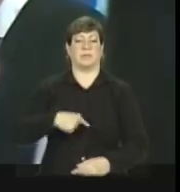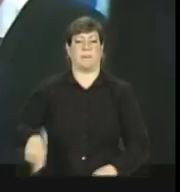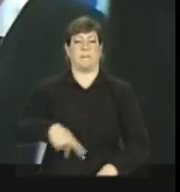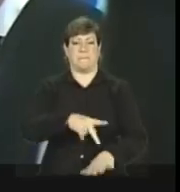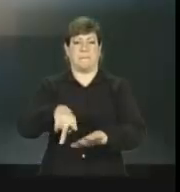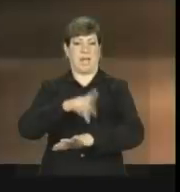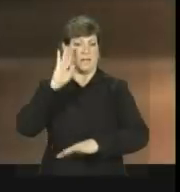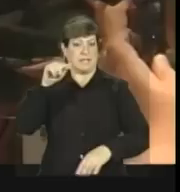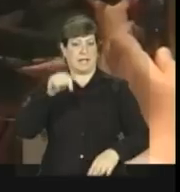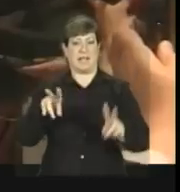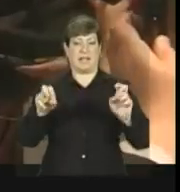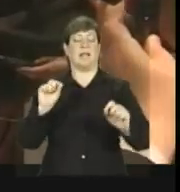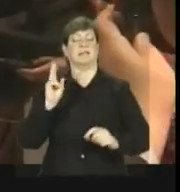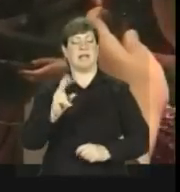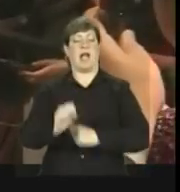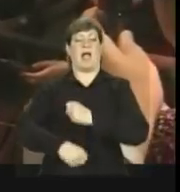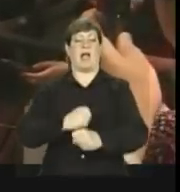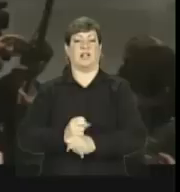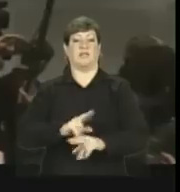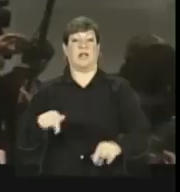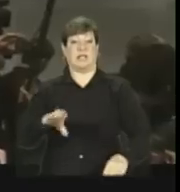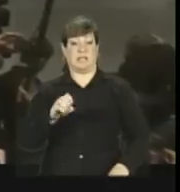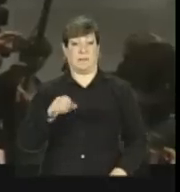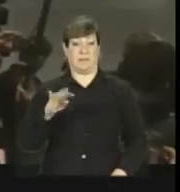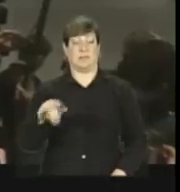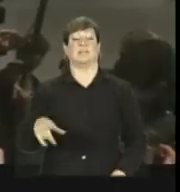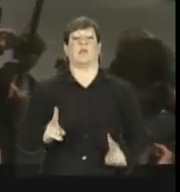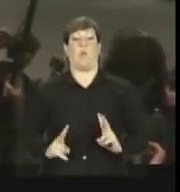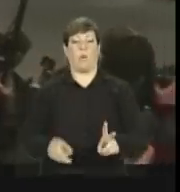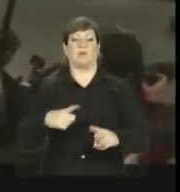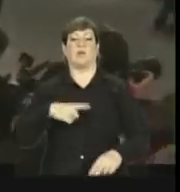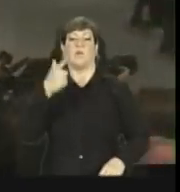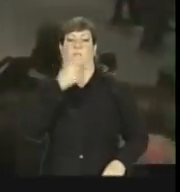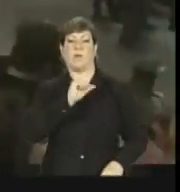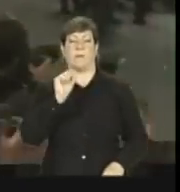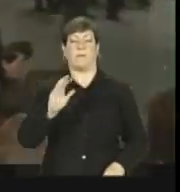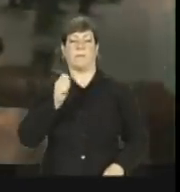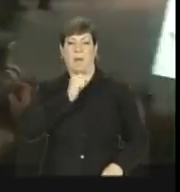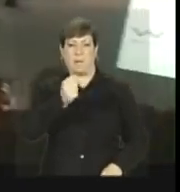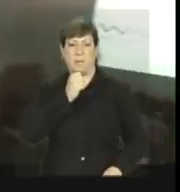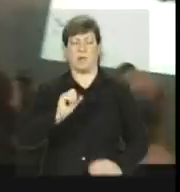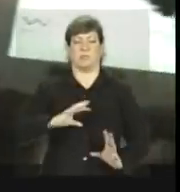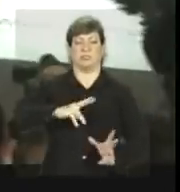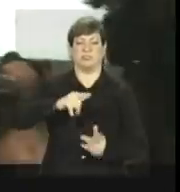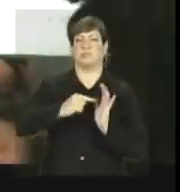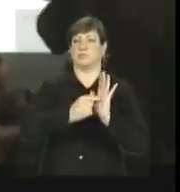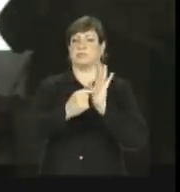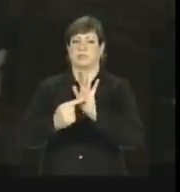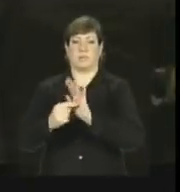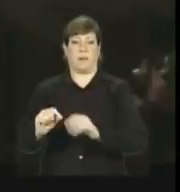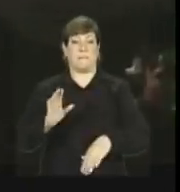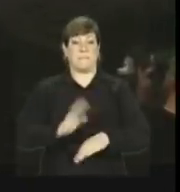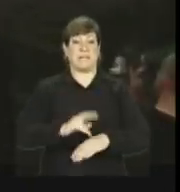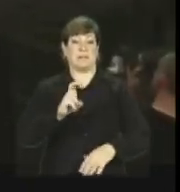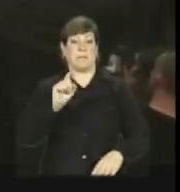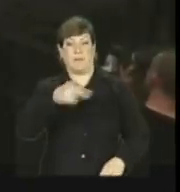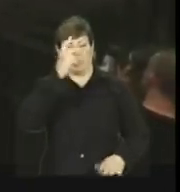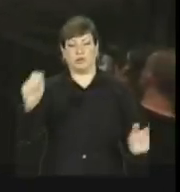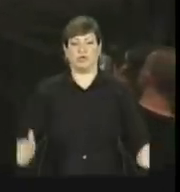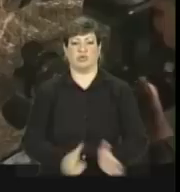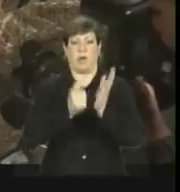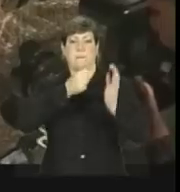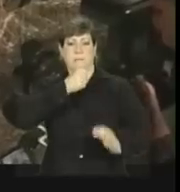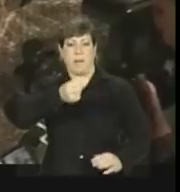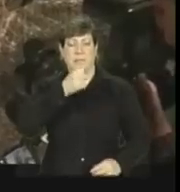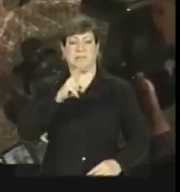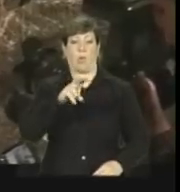em cada ano diferente. E a SEBIT continua sendo bitola para reportagens internacionais. Mais de 5 mil jornalistas de